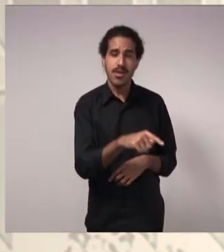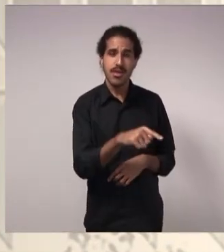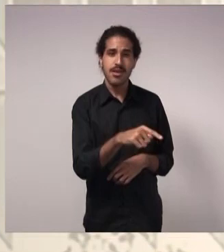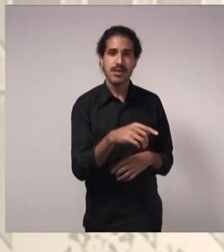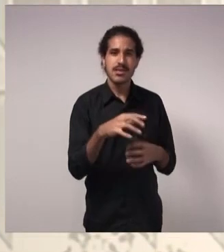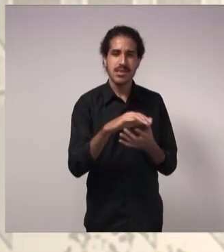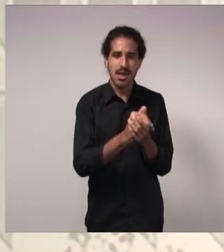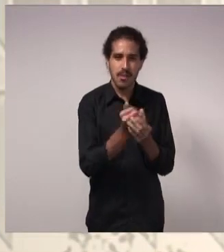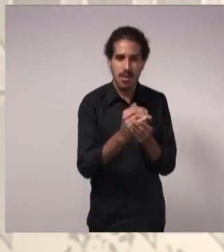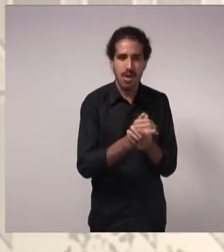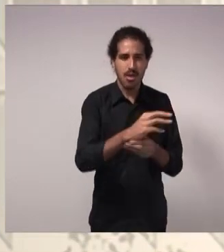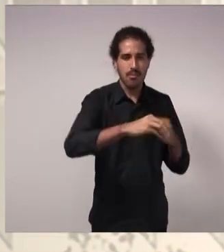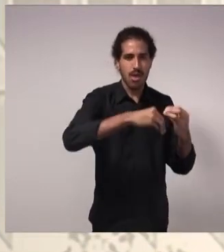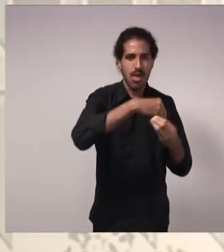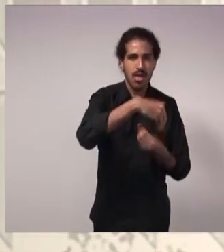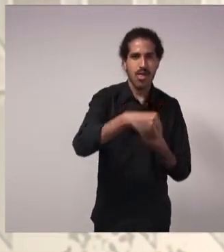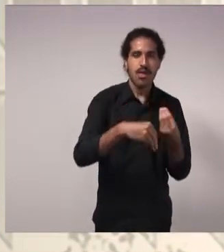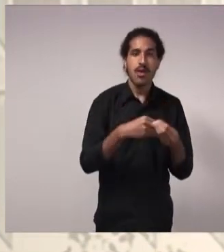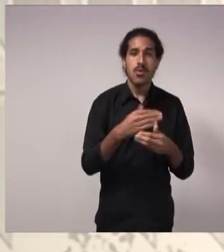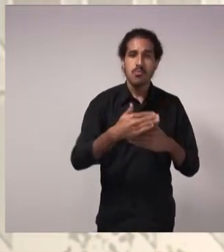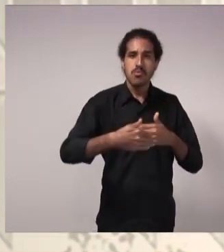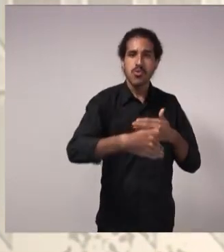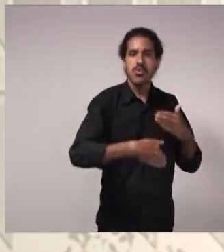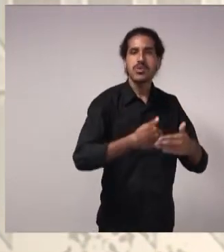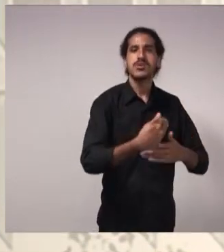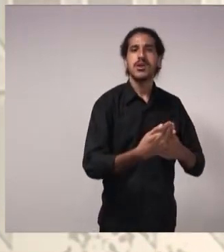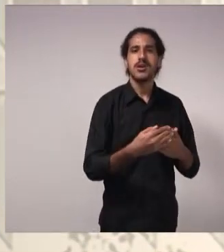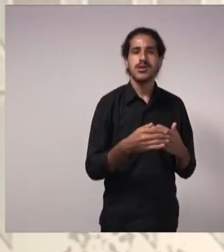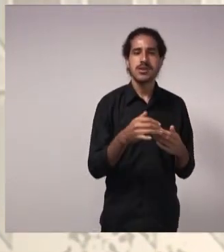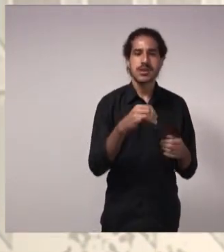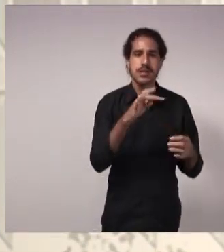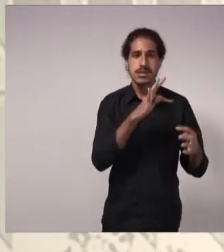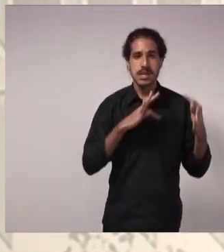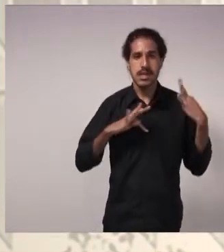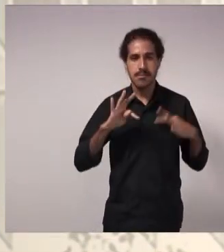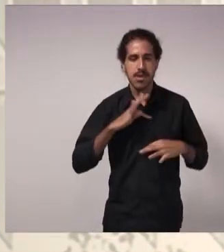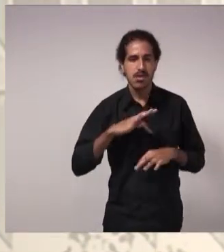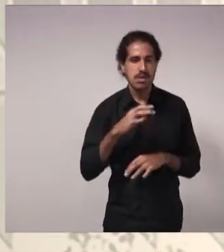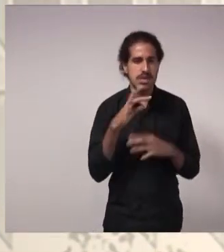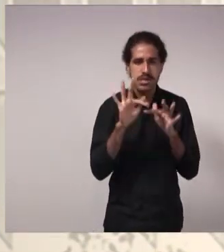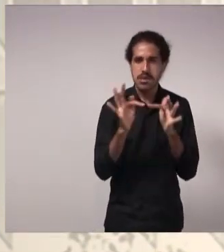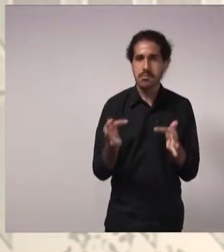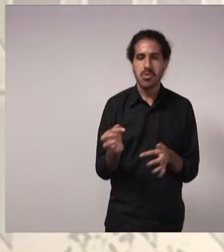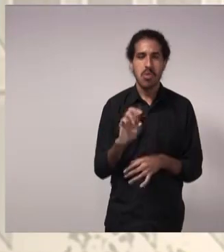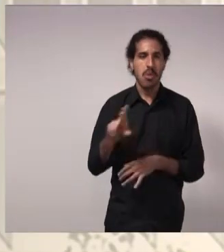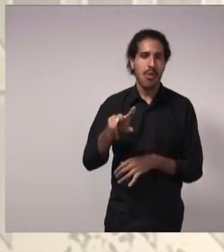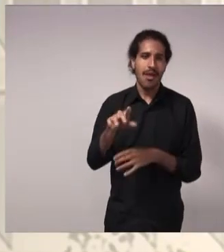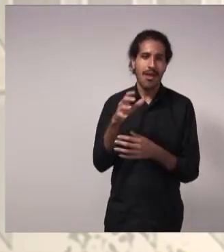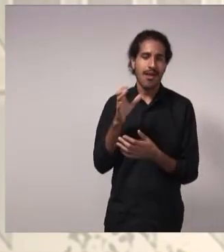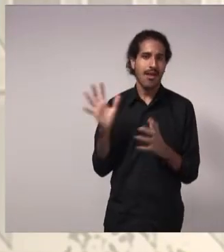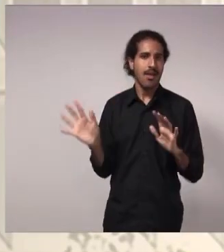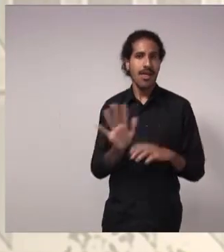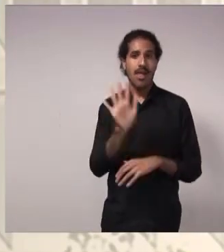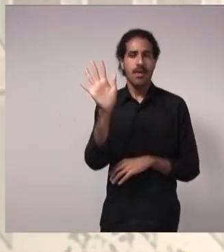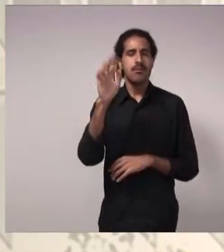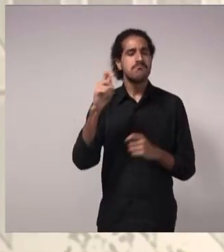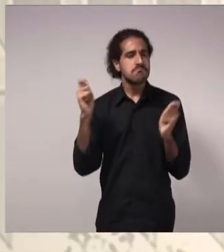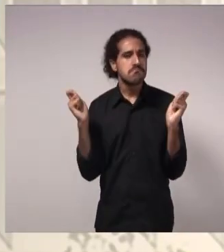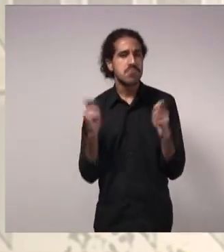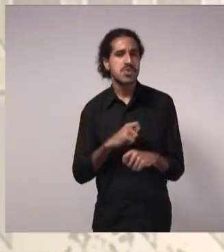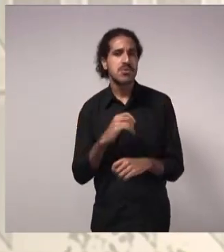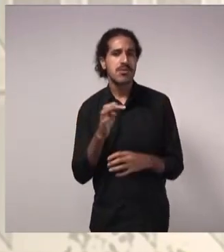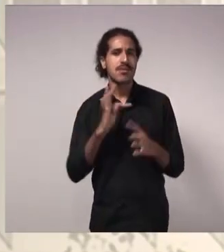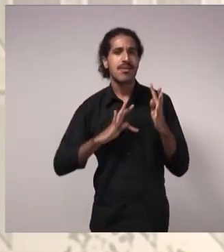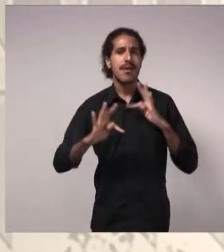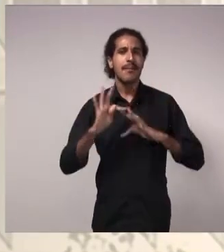Então, o seu processo de tratamento é bem simples, não é tão oneroso. E é possível fazer um tratamento de uma